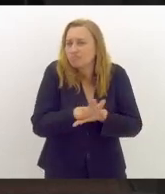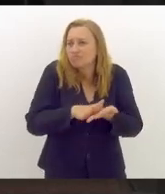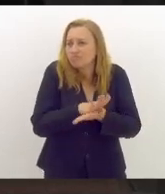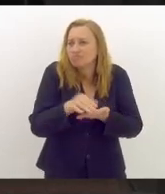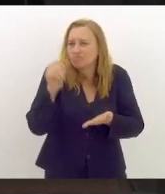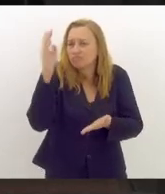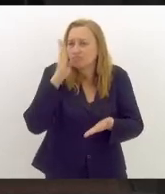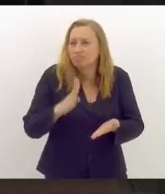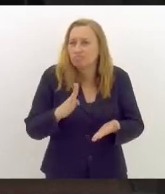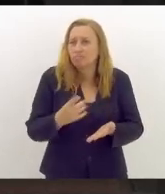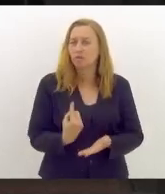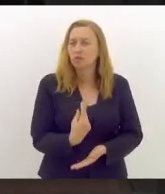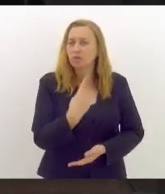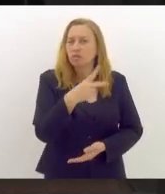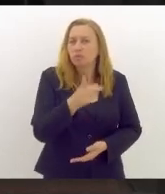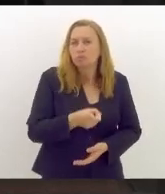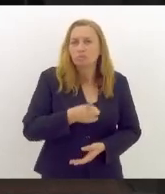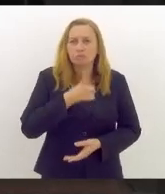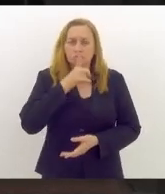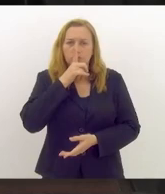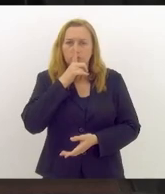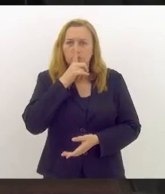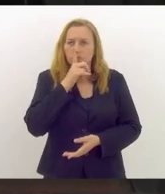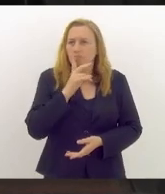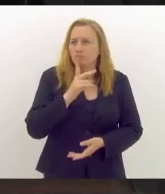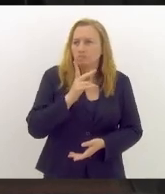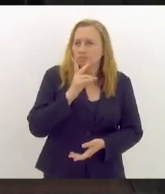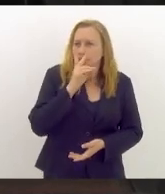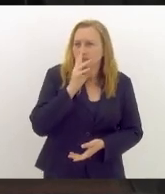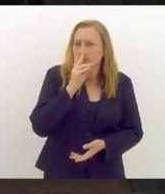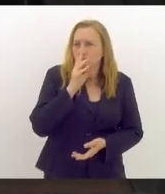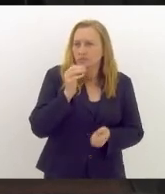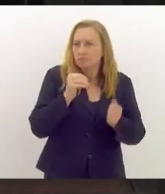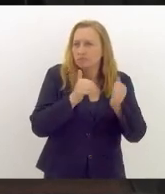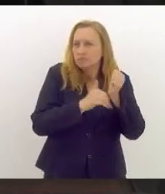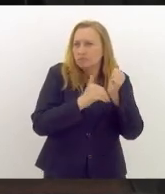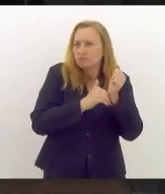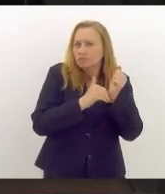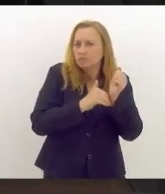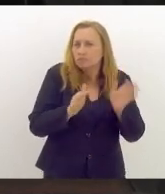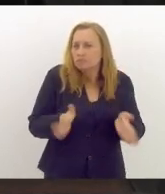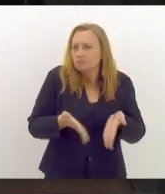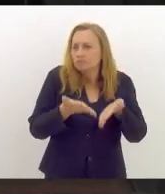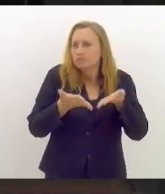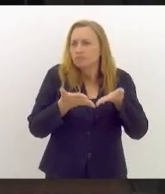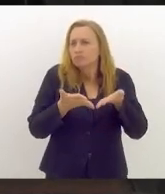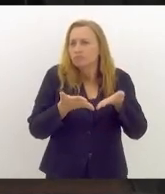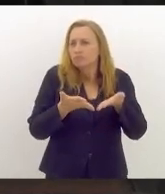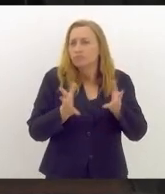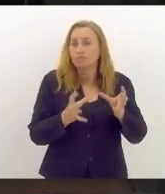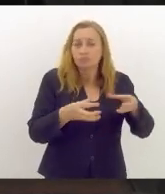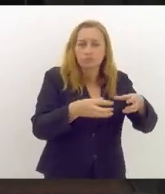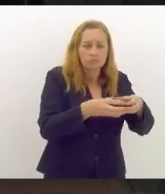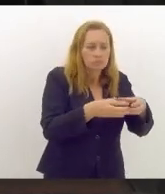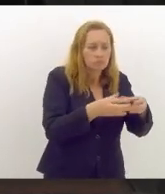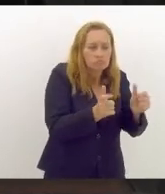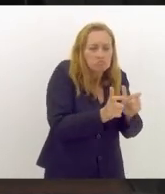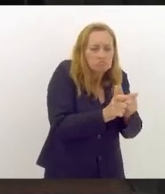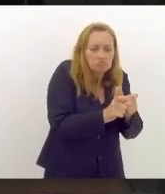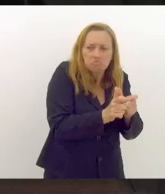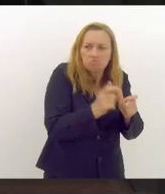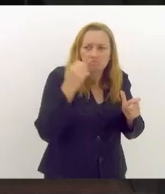silêncio funciona como uma senha, como uma senha para estimular grupos minoritários,